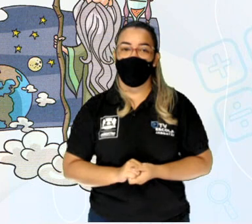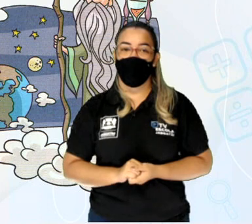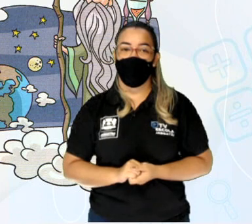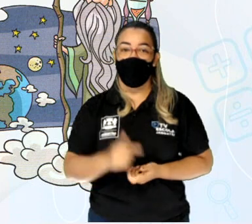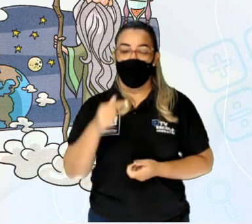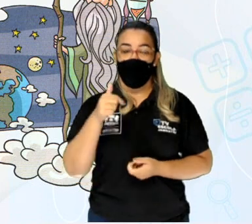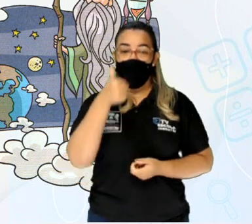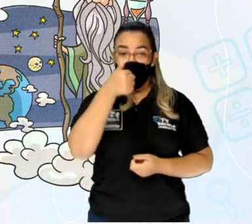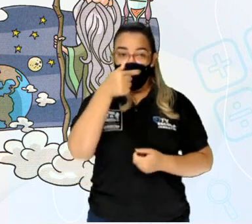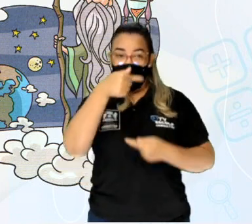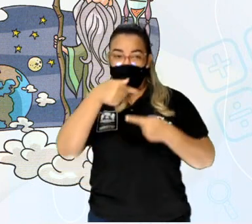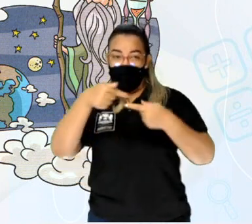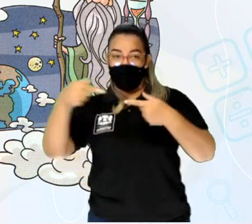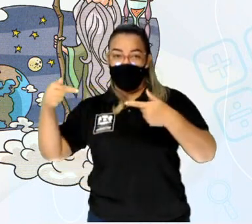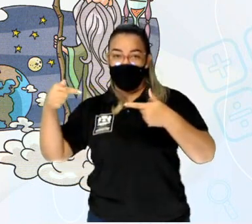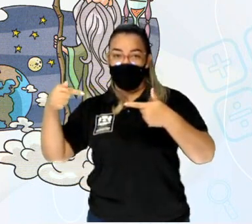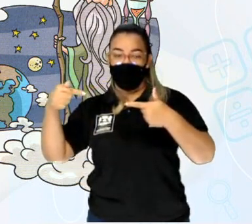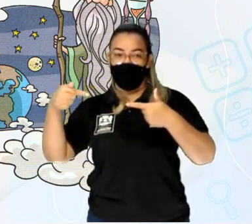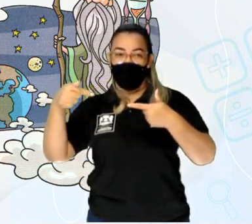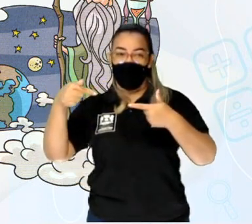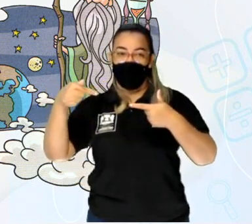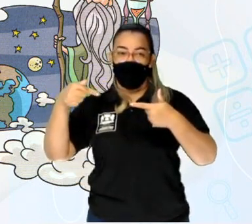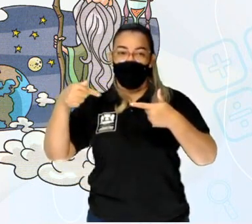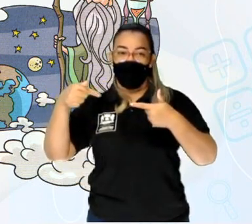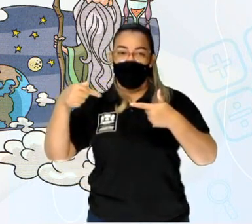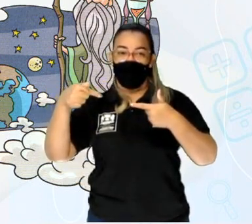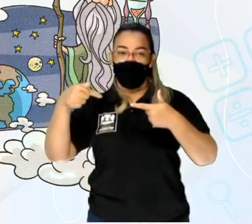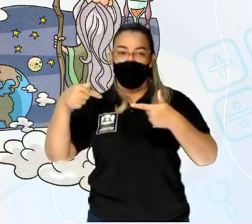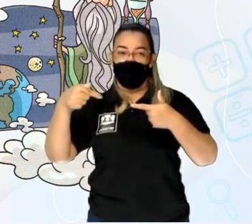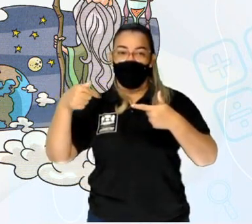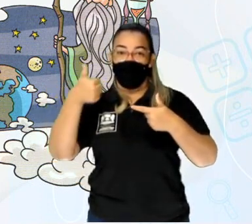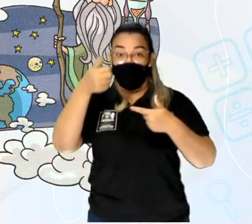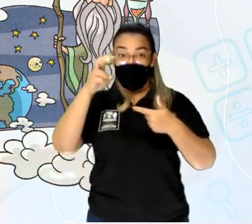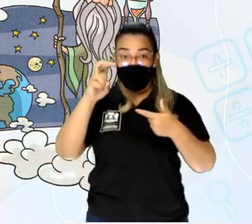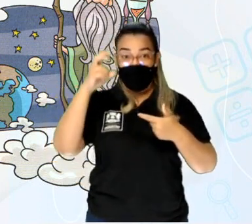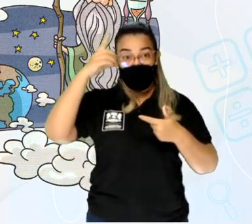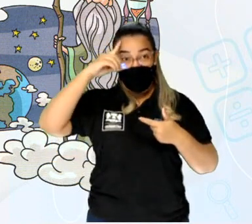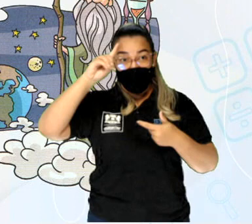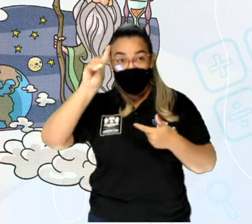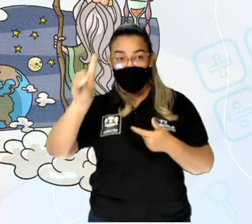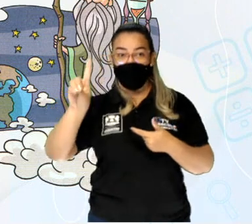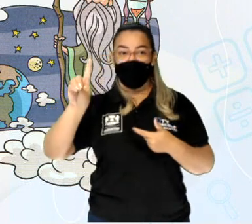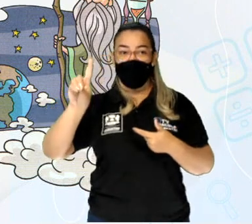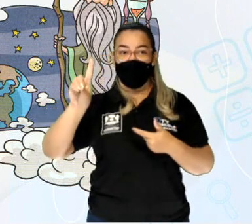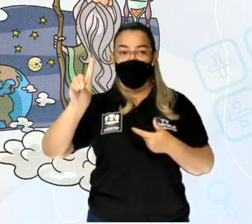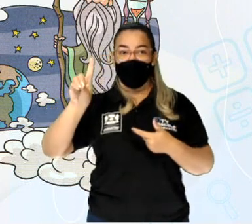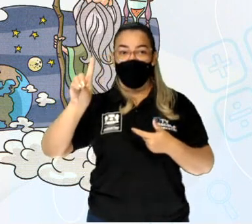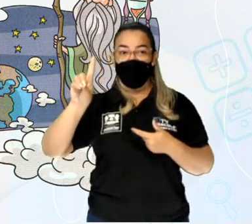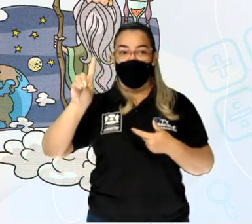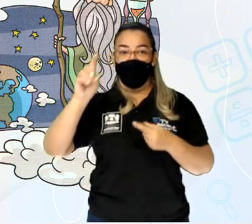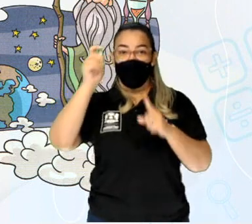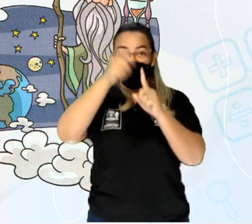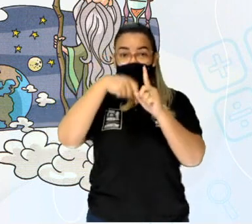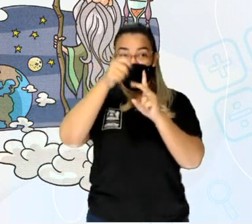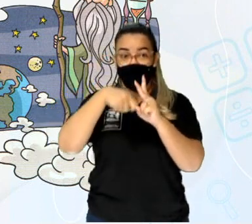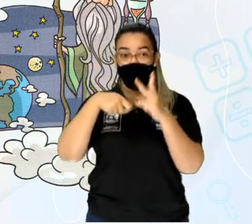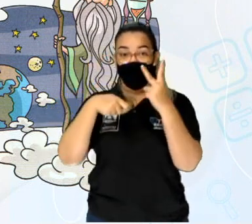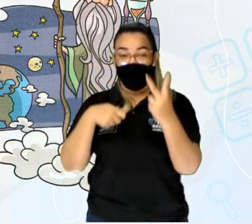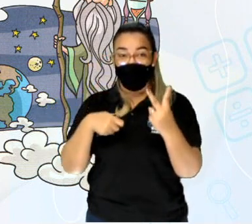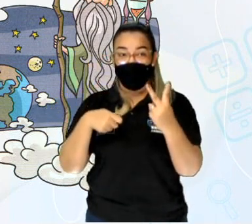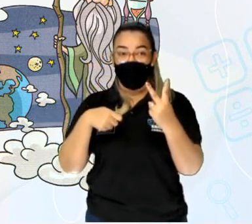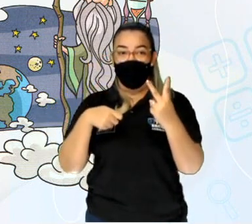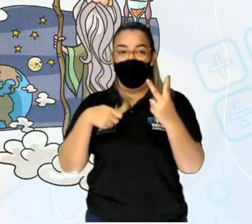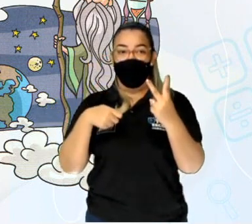Uma semana corresponde a 7 dias. Quisena, 15 dias. Bimestre, 2